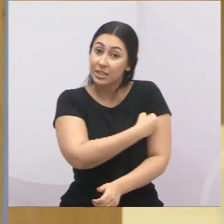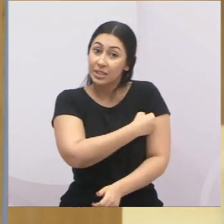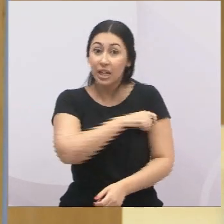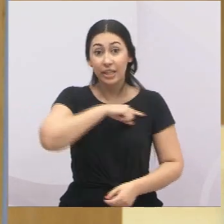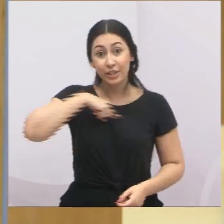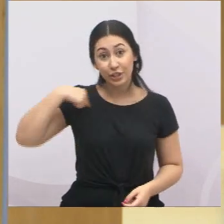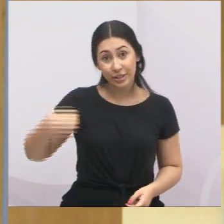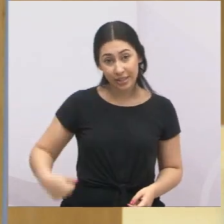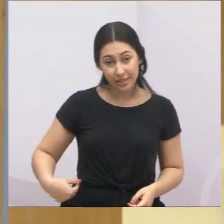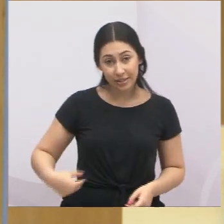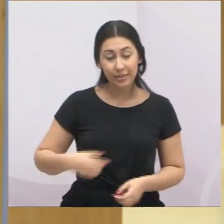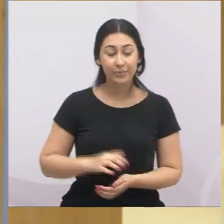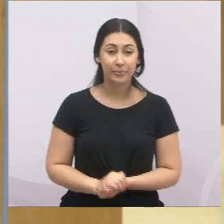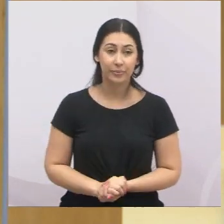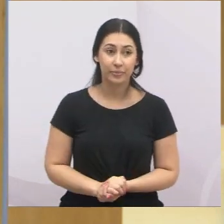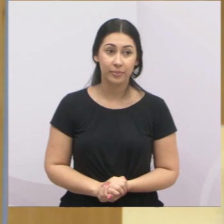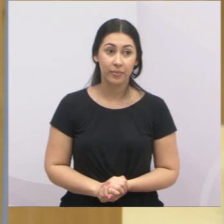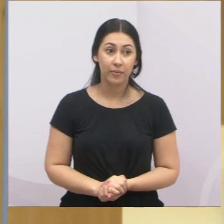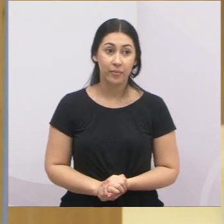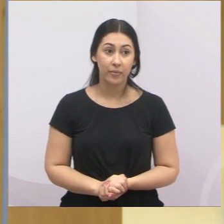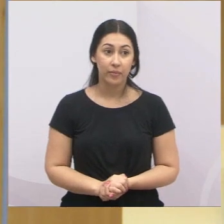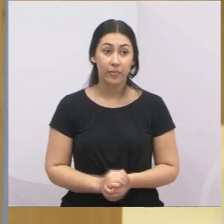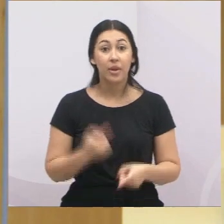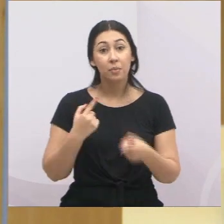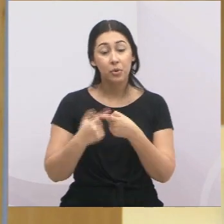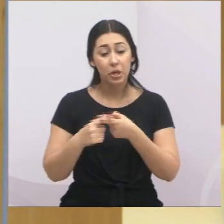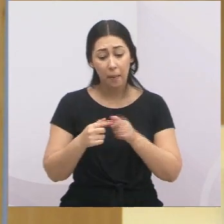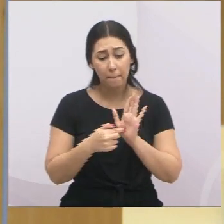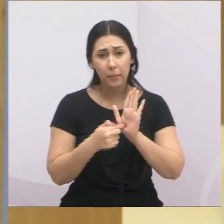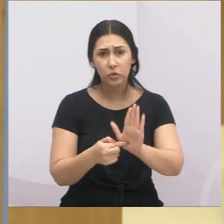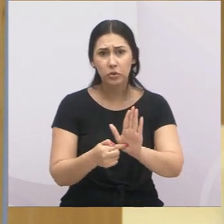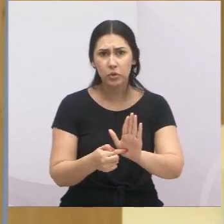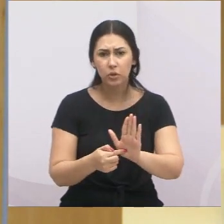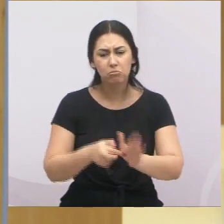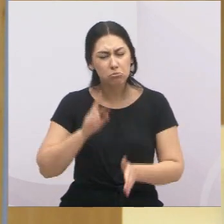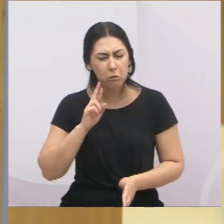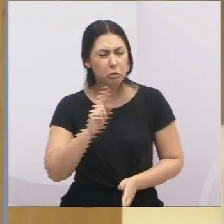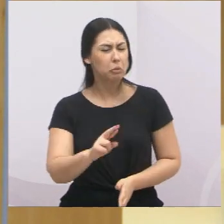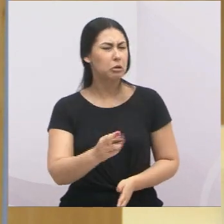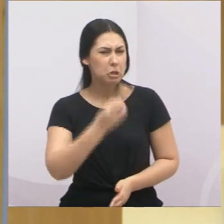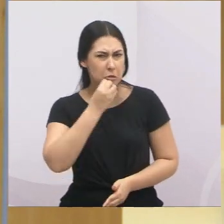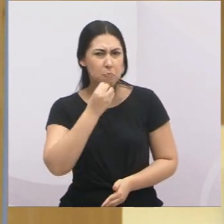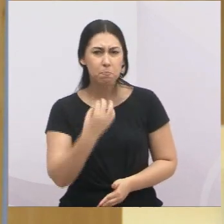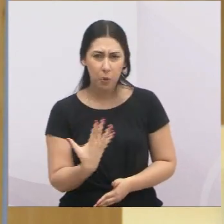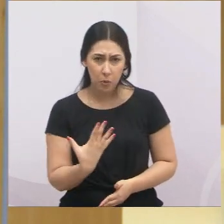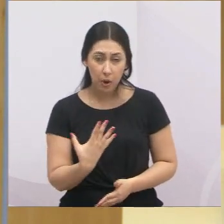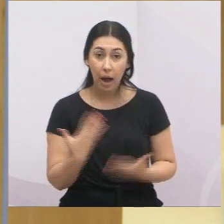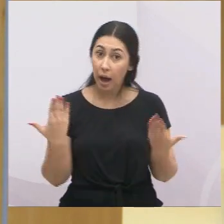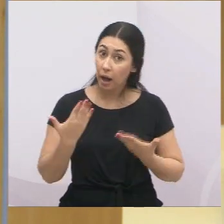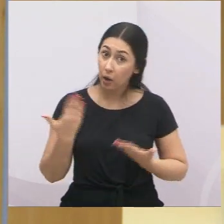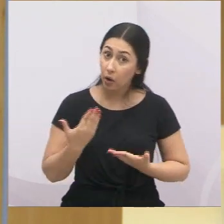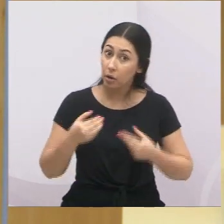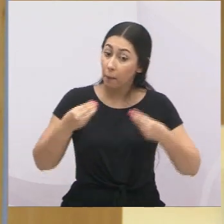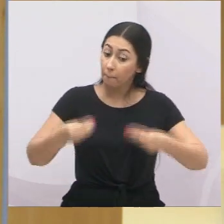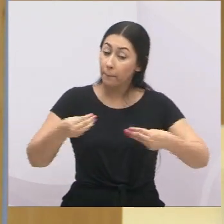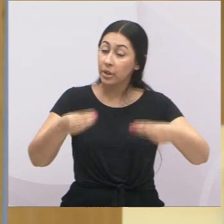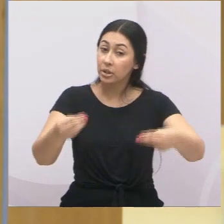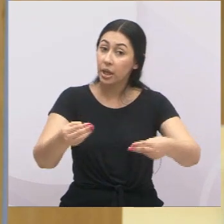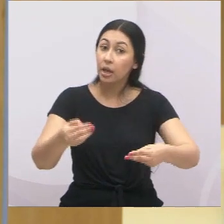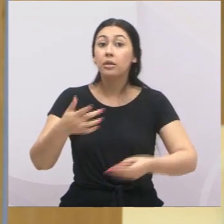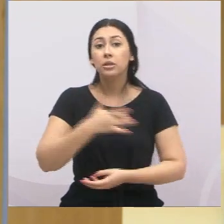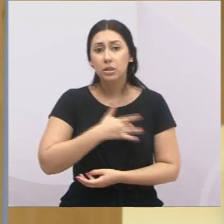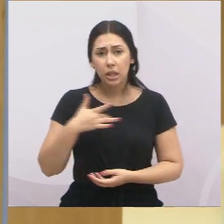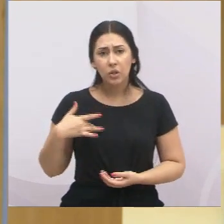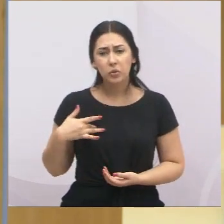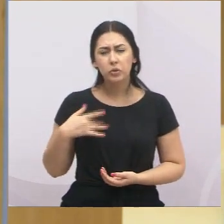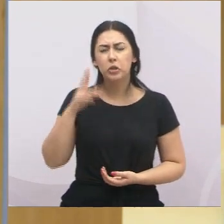graças a Deus, ela apresentou aí os melhores resultados. Então, o próprio Ministério da Saúde reviu